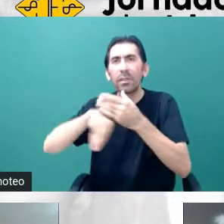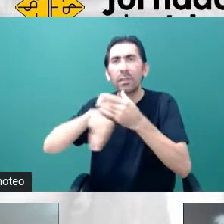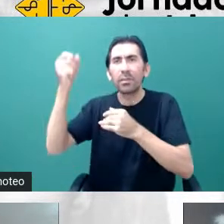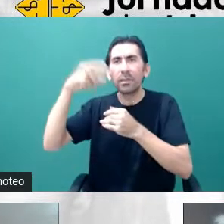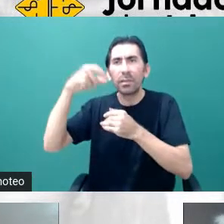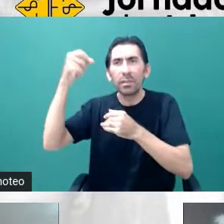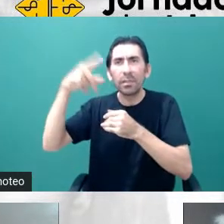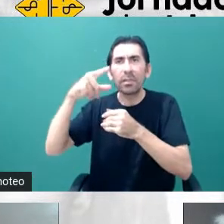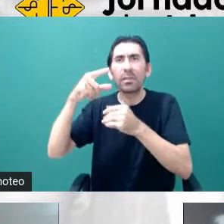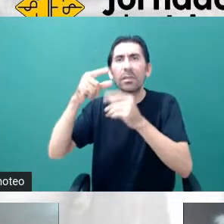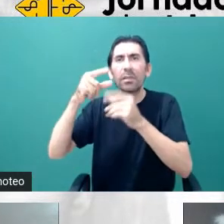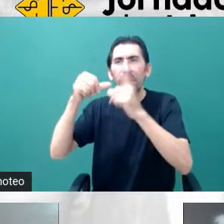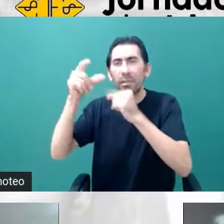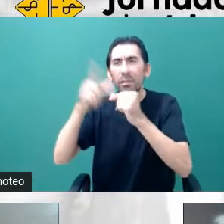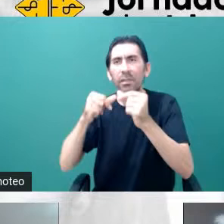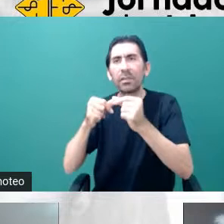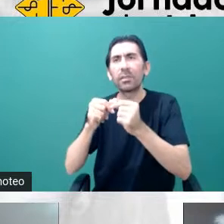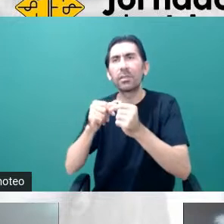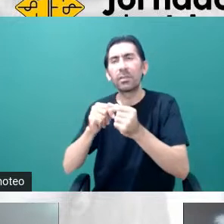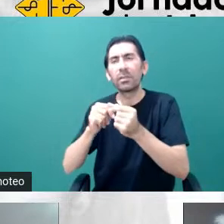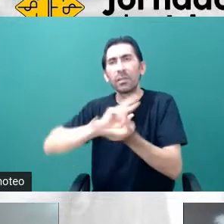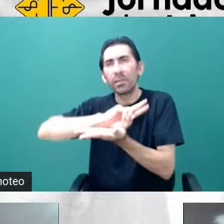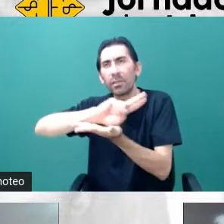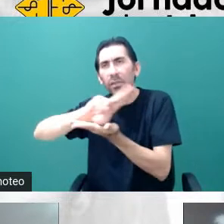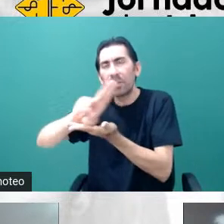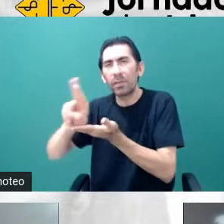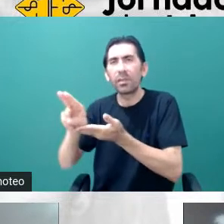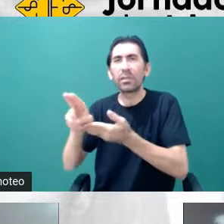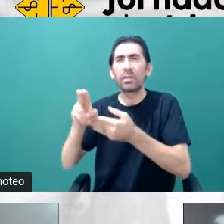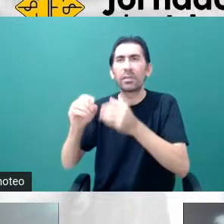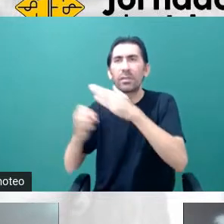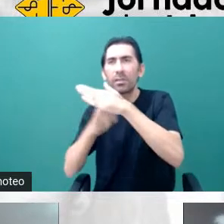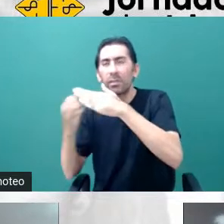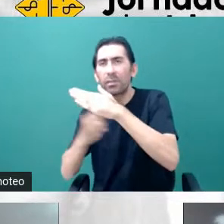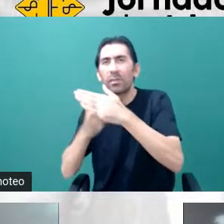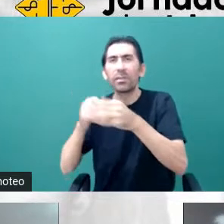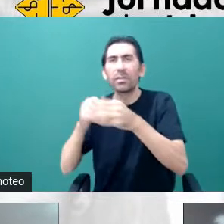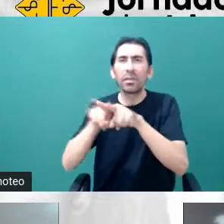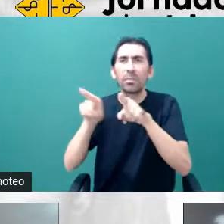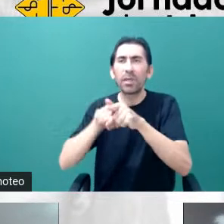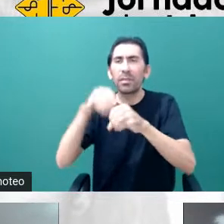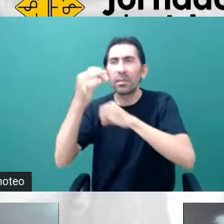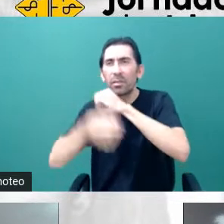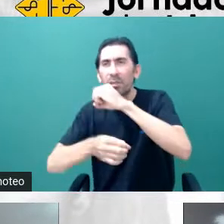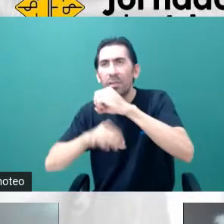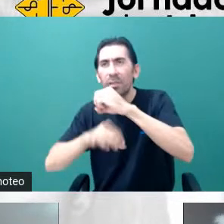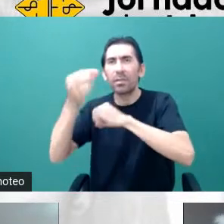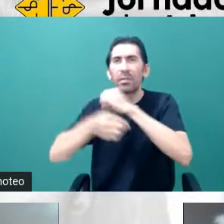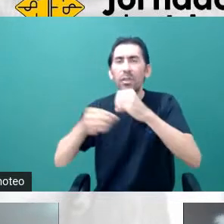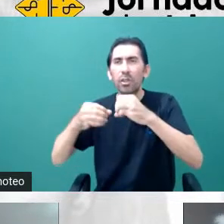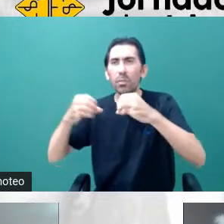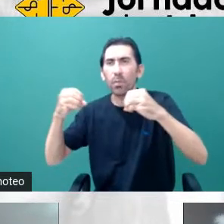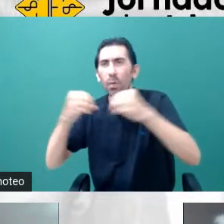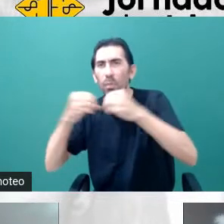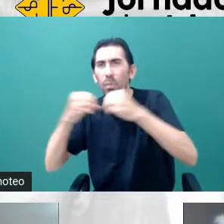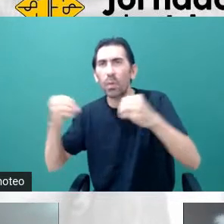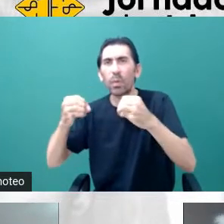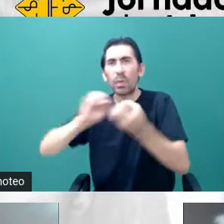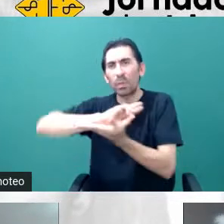neutrinos, ácidos, material cristalizado quântico e magnetismo de altas energias.